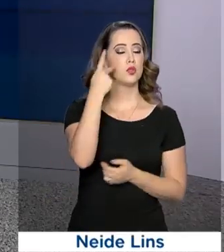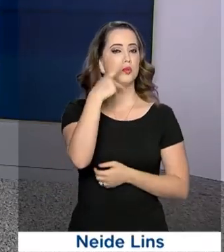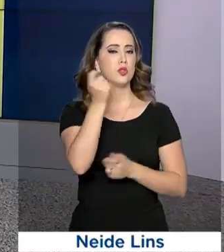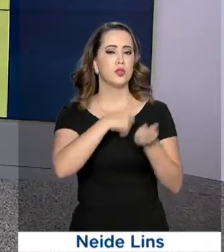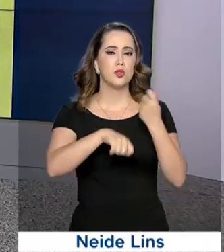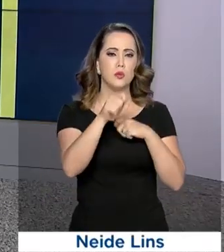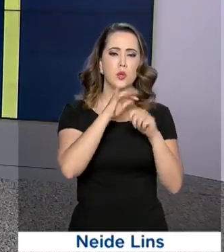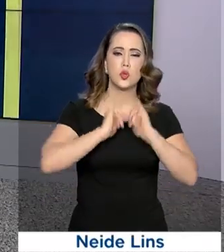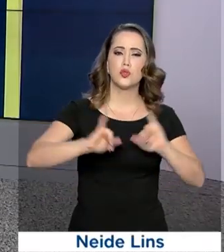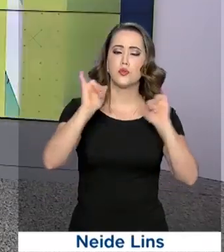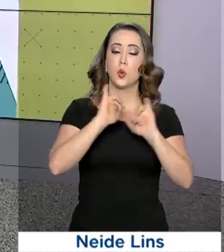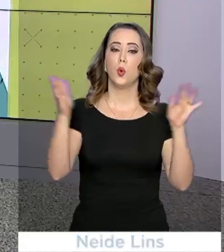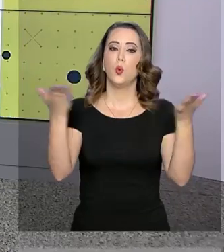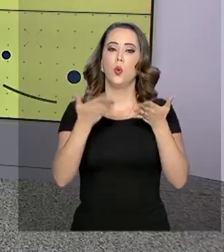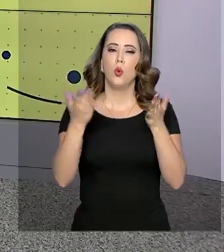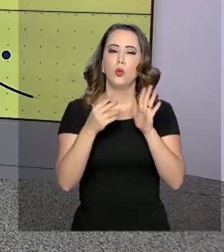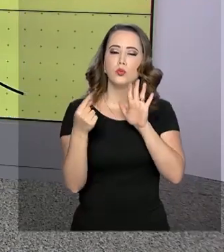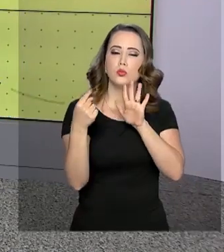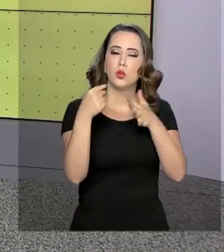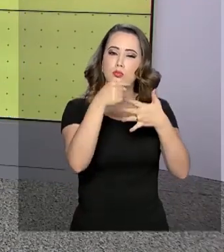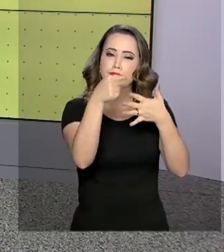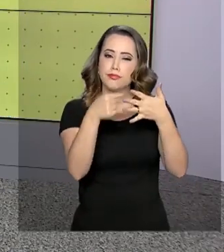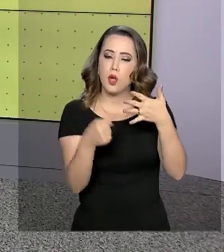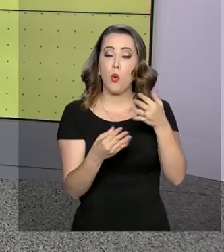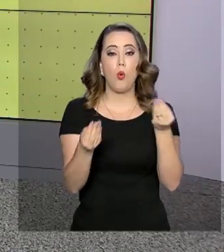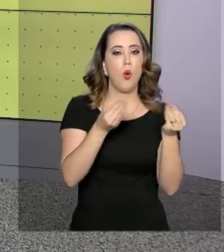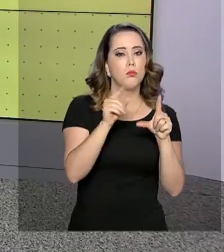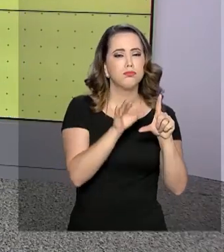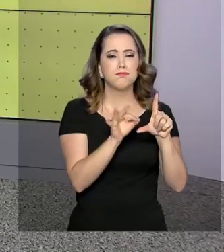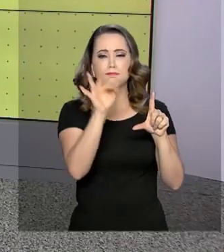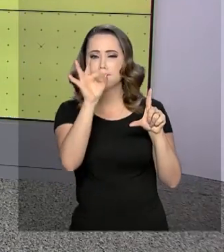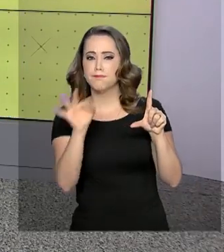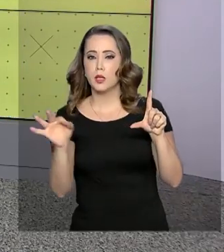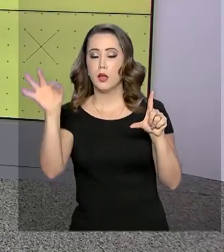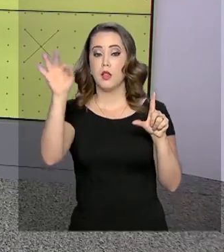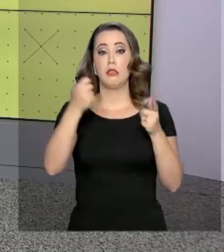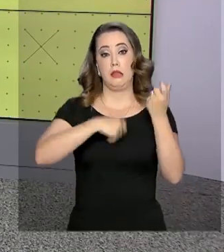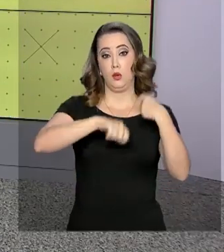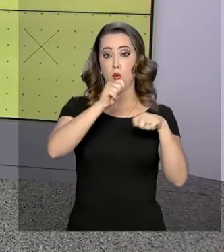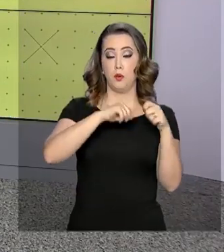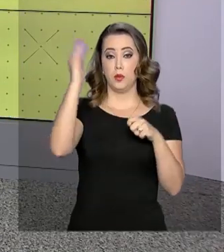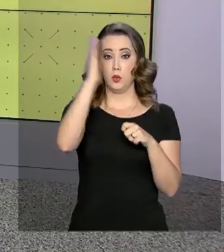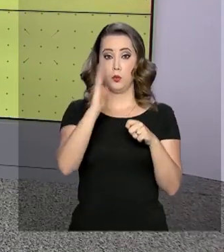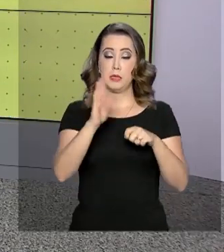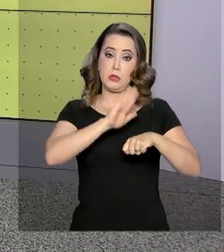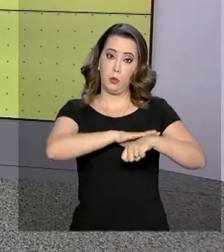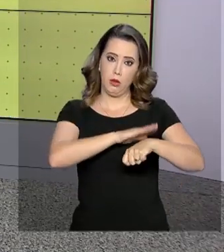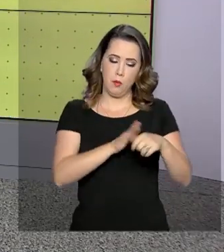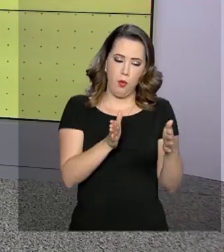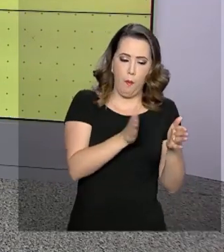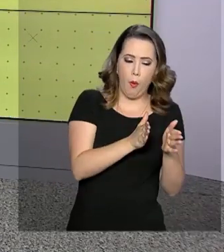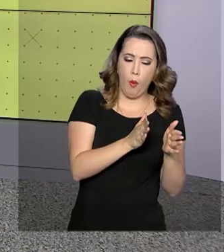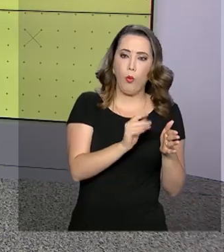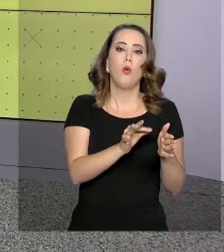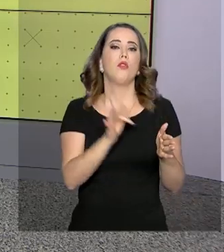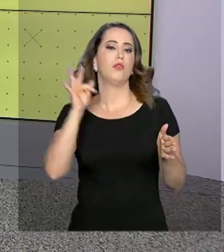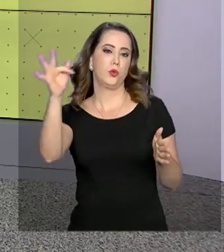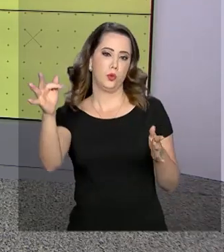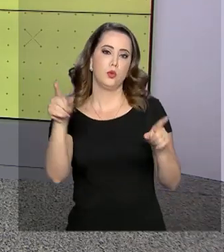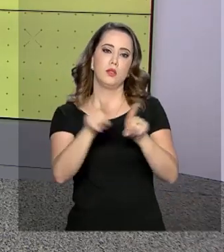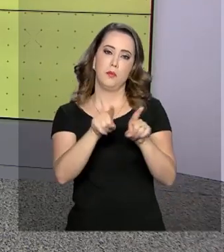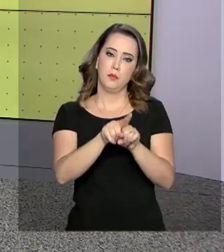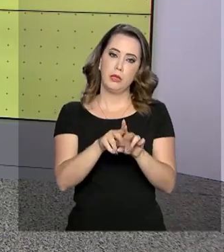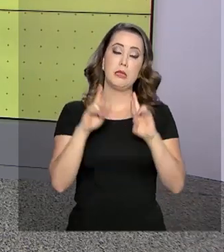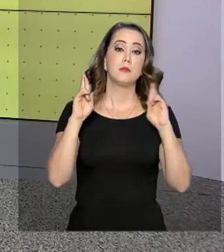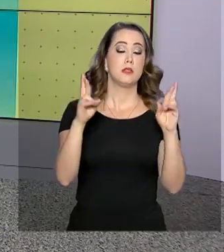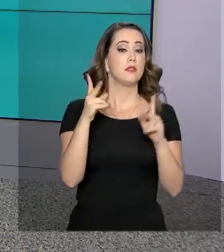Política Econômica divulgou hoje as projeções da economia brasileira de curto e médio prazos. A estimativa é que o PIB, que é a soma de todos